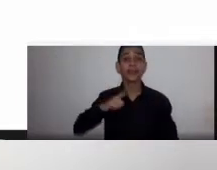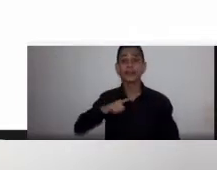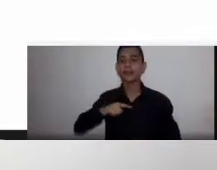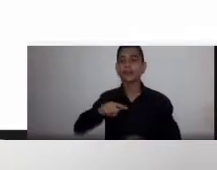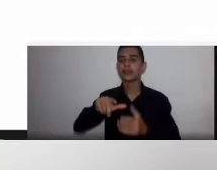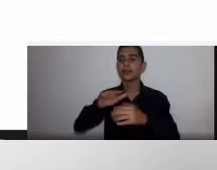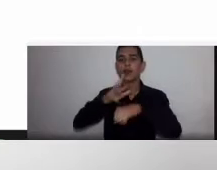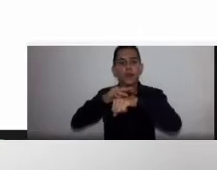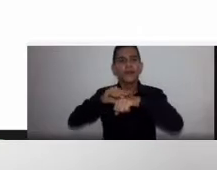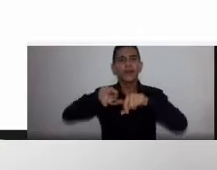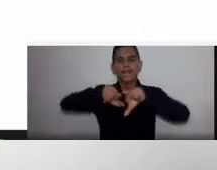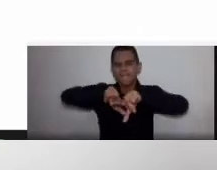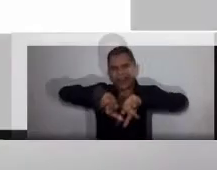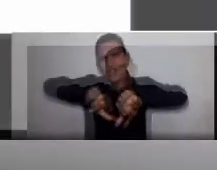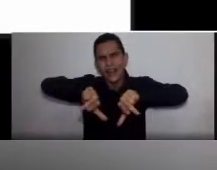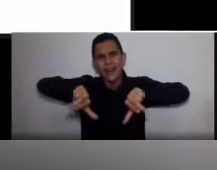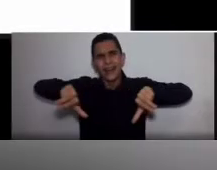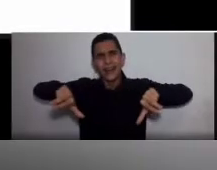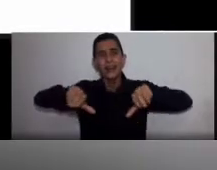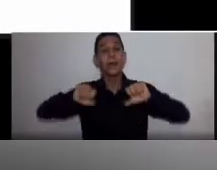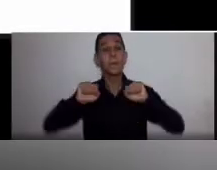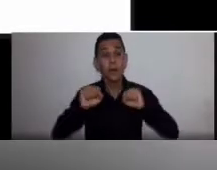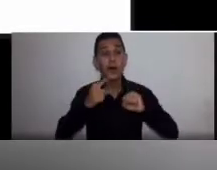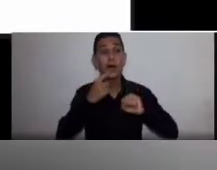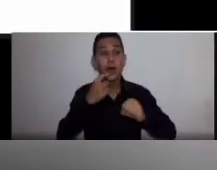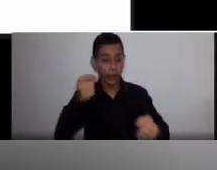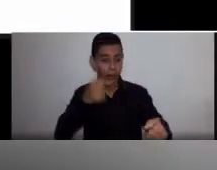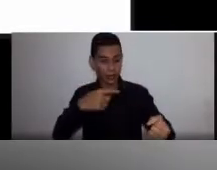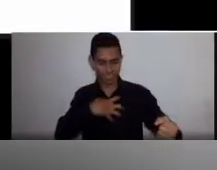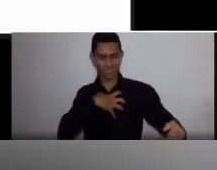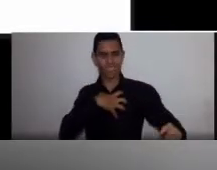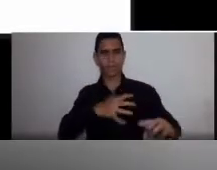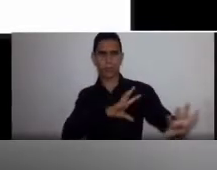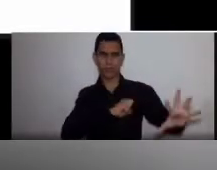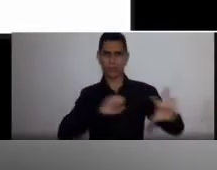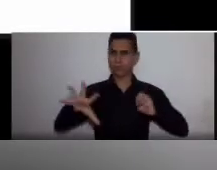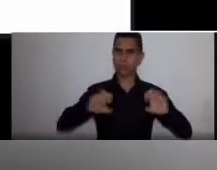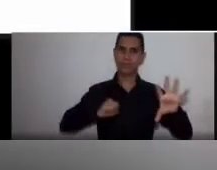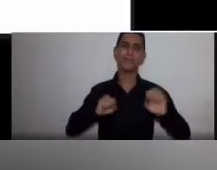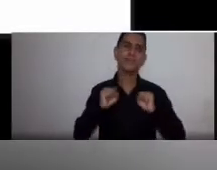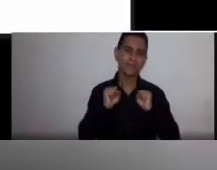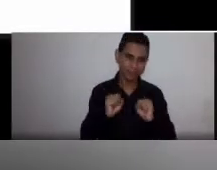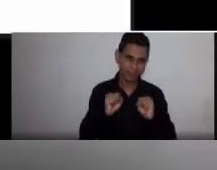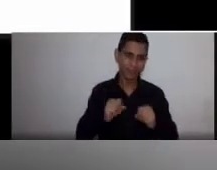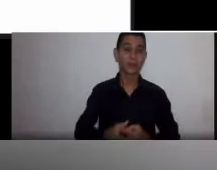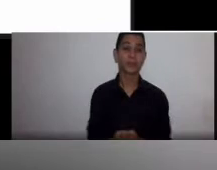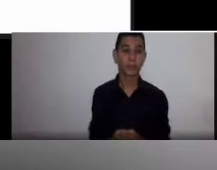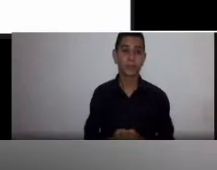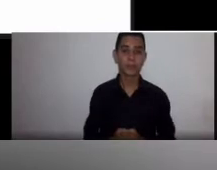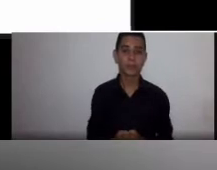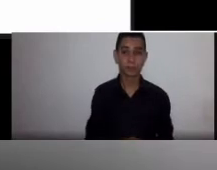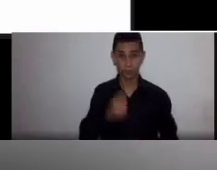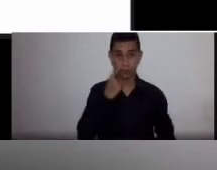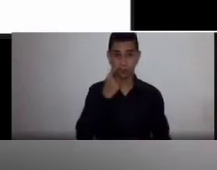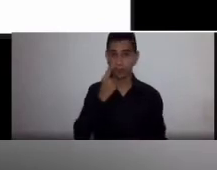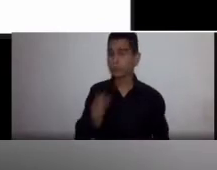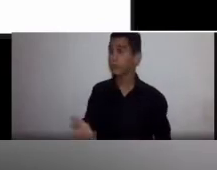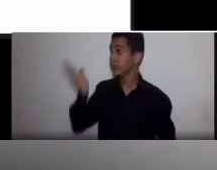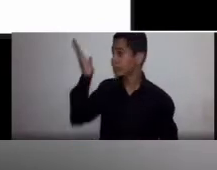podem ser transmitidas. Felizmente, para uma boa parte delas, e todas essas que estão na tela, existem